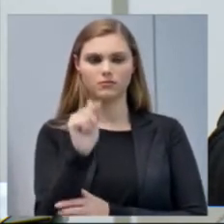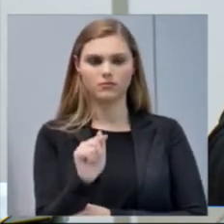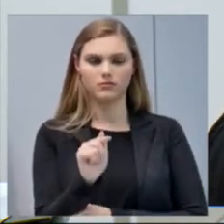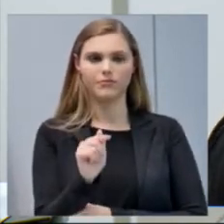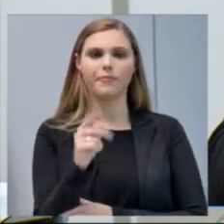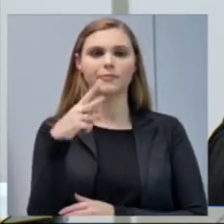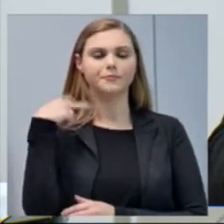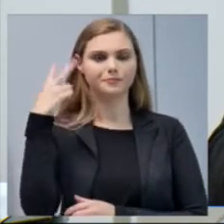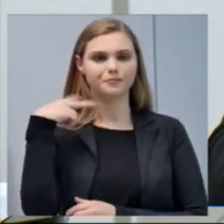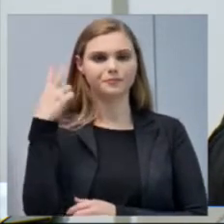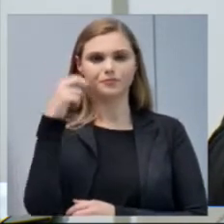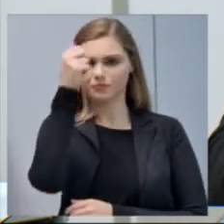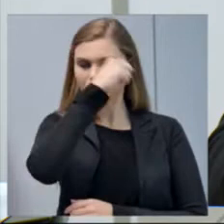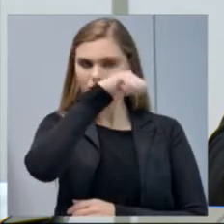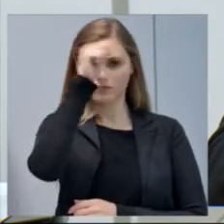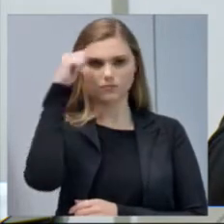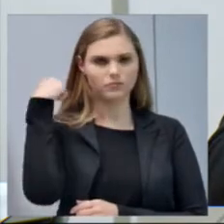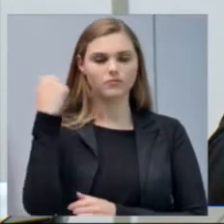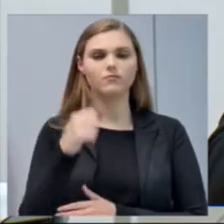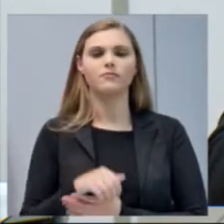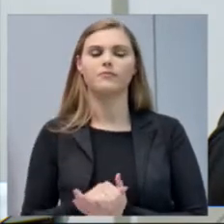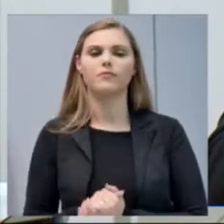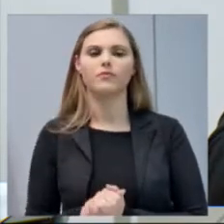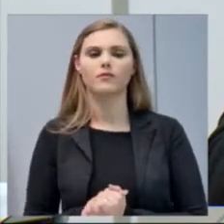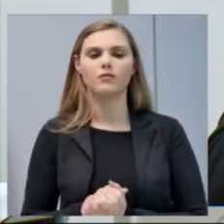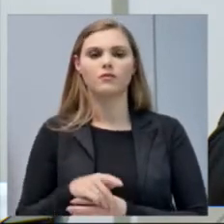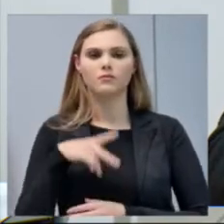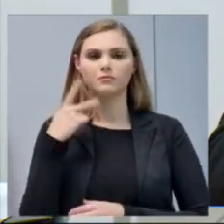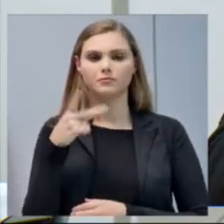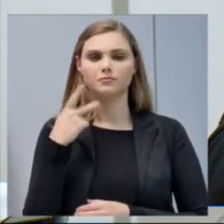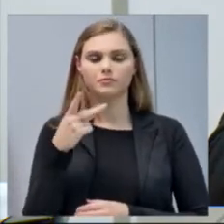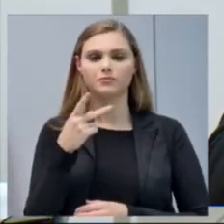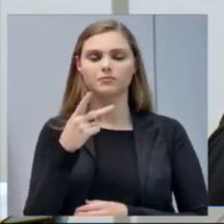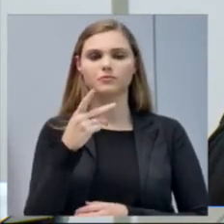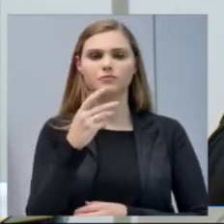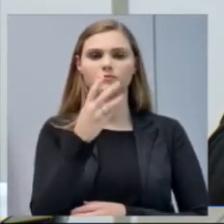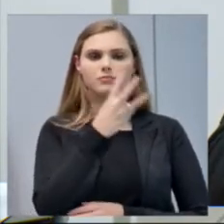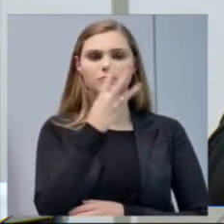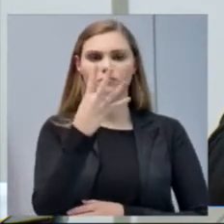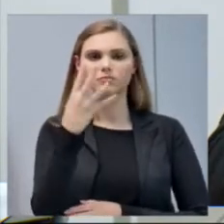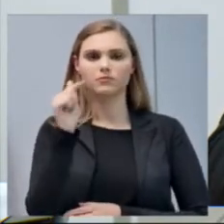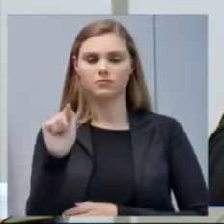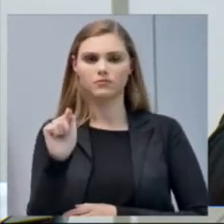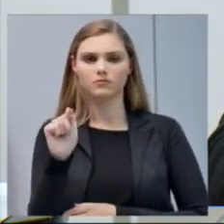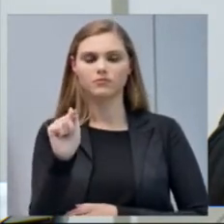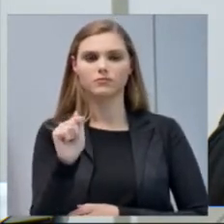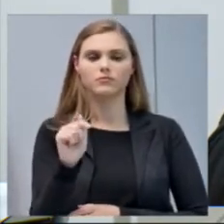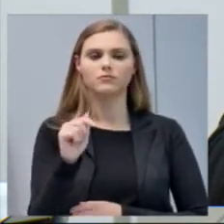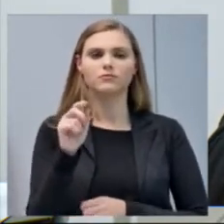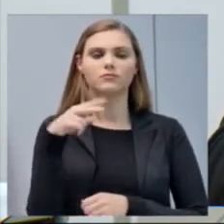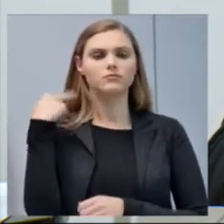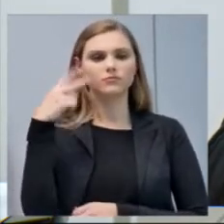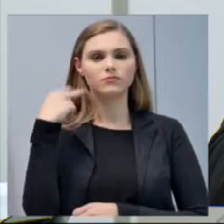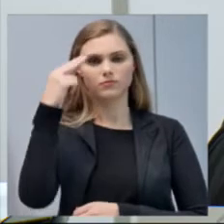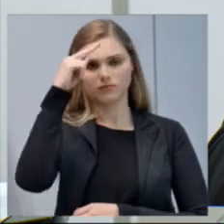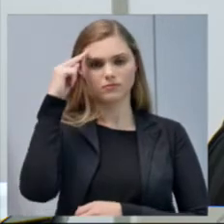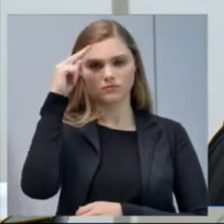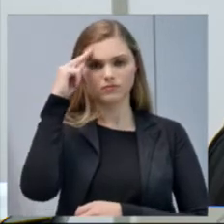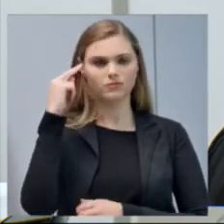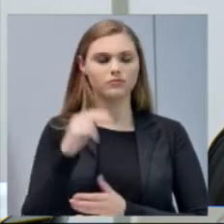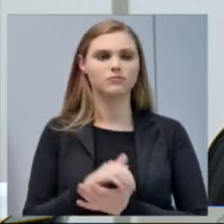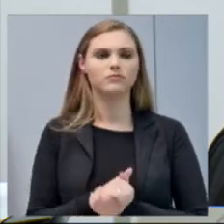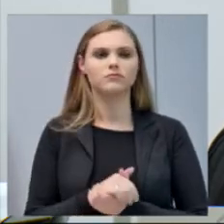vereador Adriano de Martini. Indicação 347 de 2017, do vereador Natão Busnello Moreira.